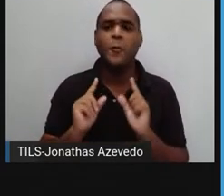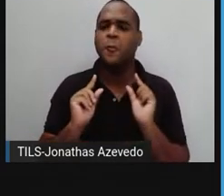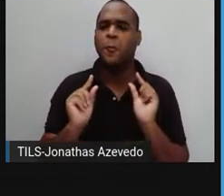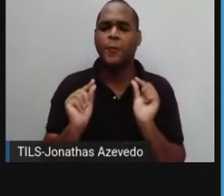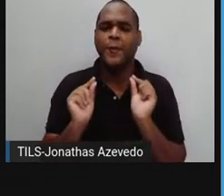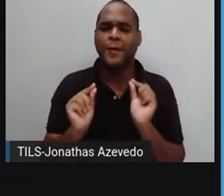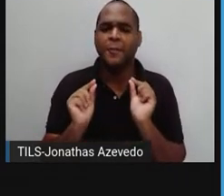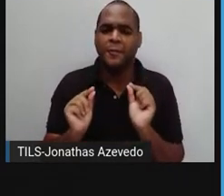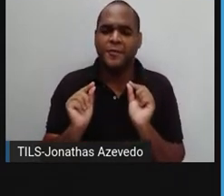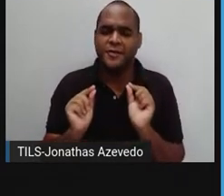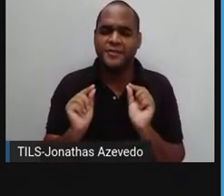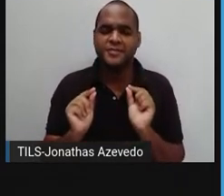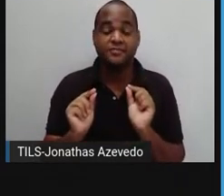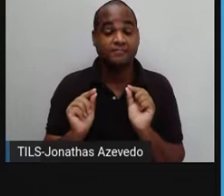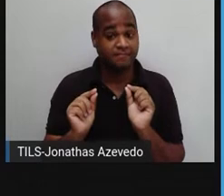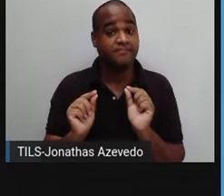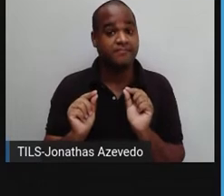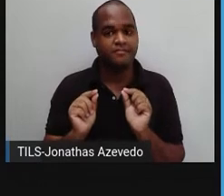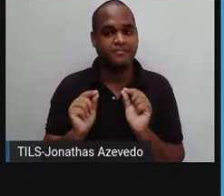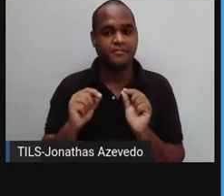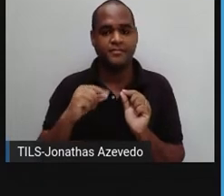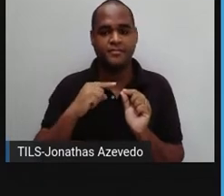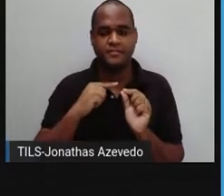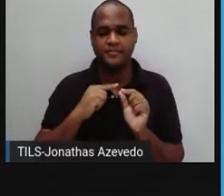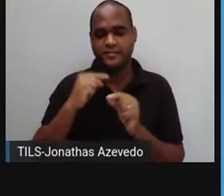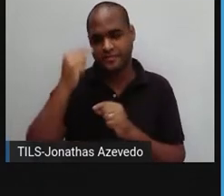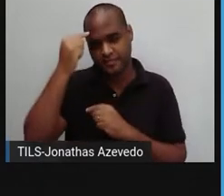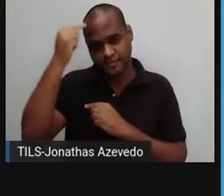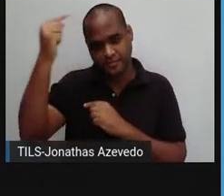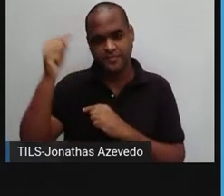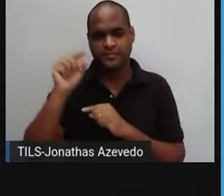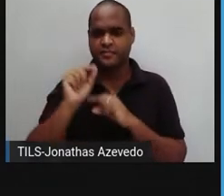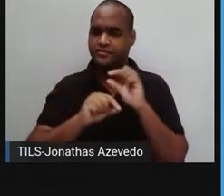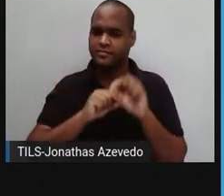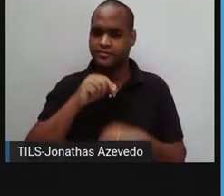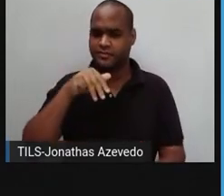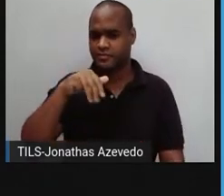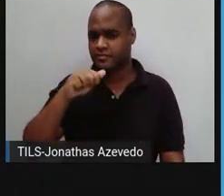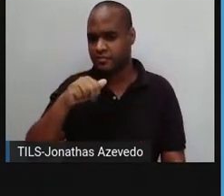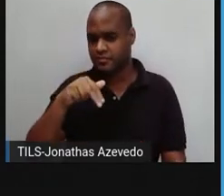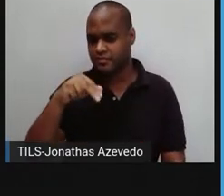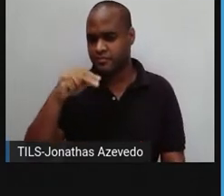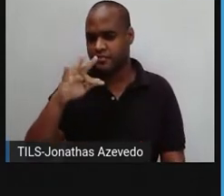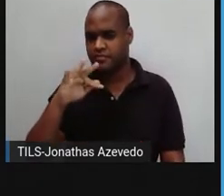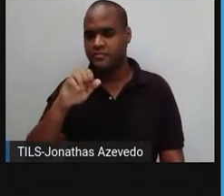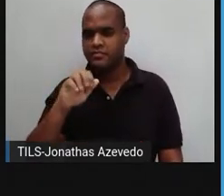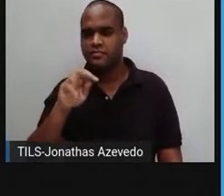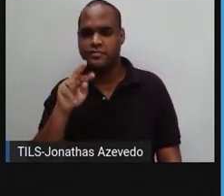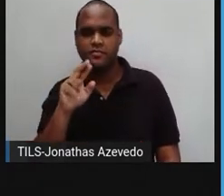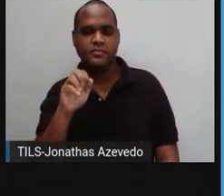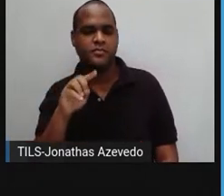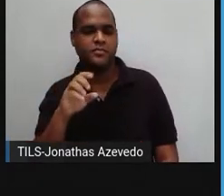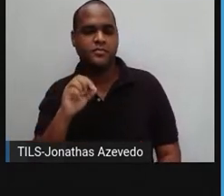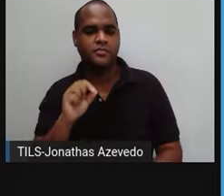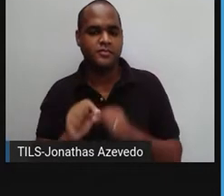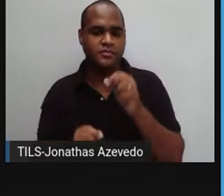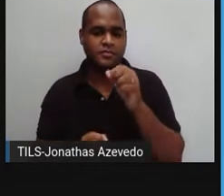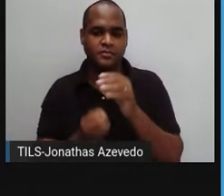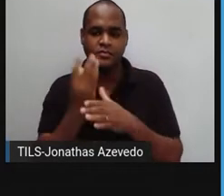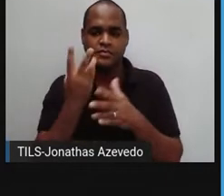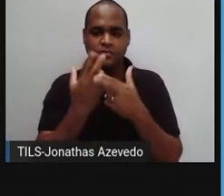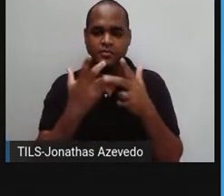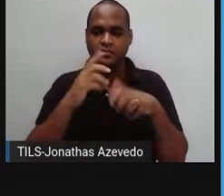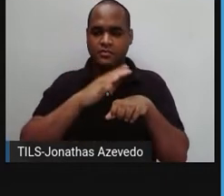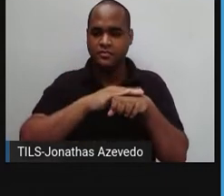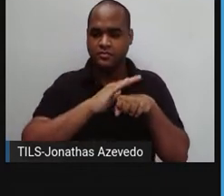esses produtos manufaturados? Então, essa ideia, essa palavra é fabricados a partir das